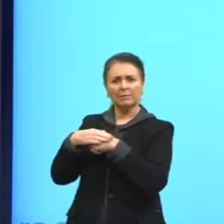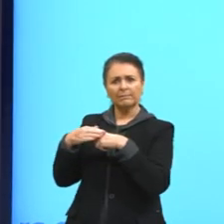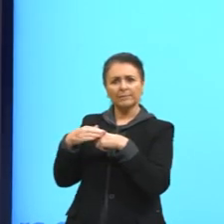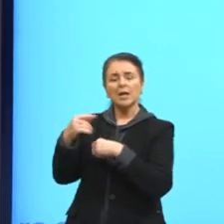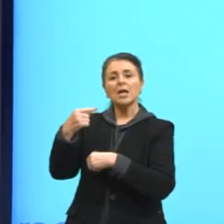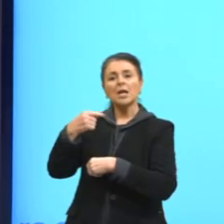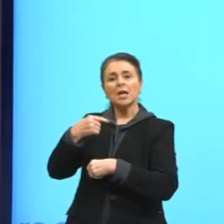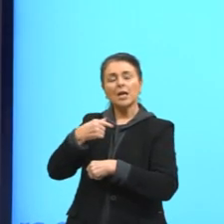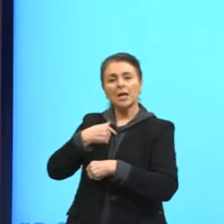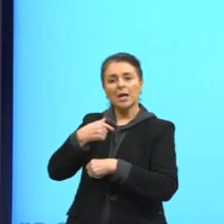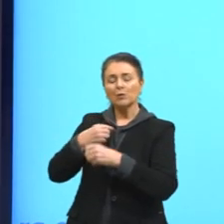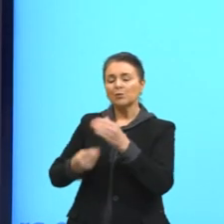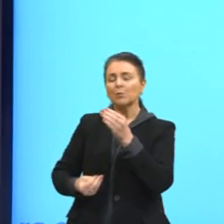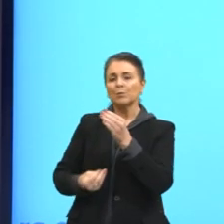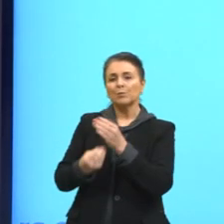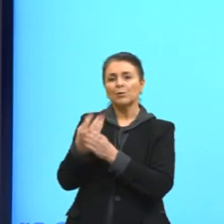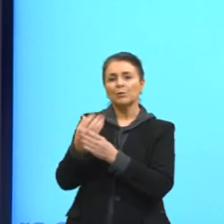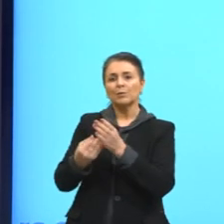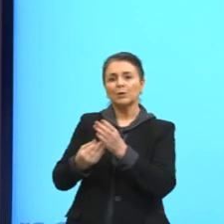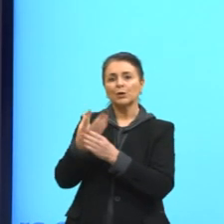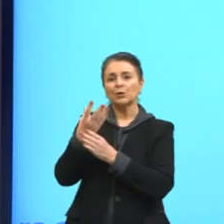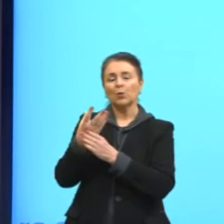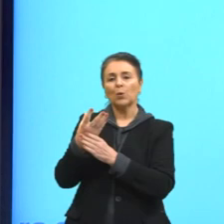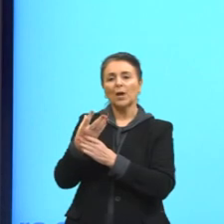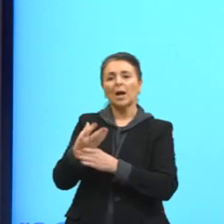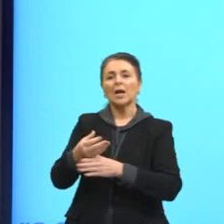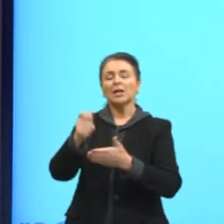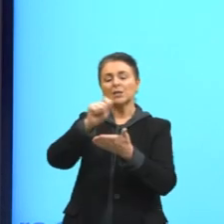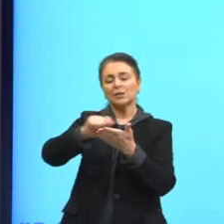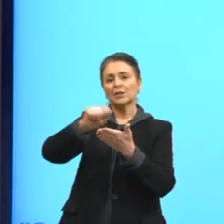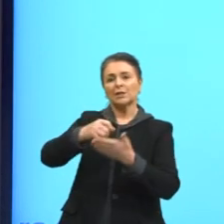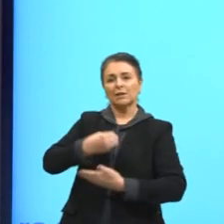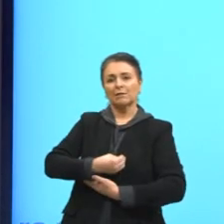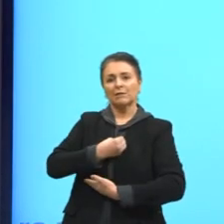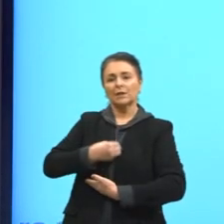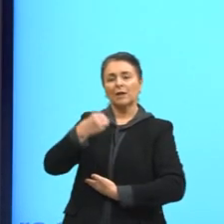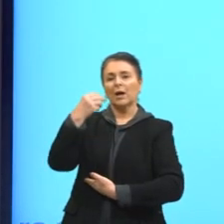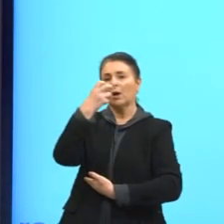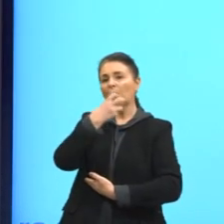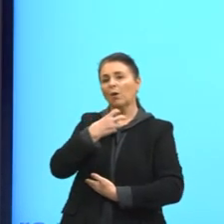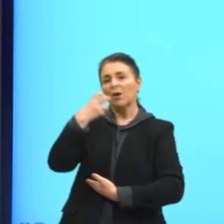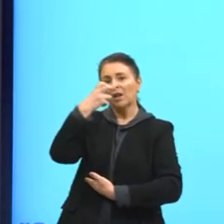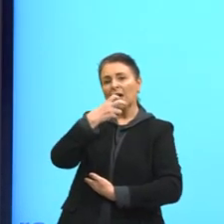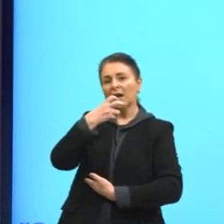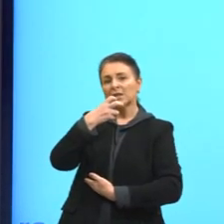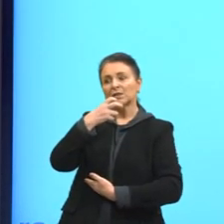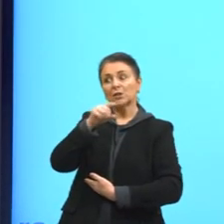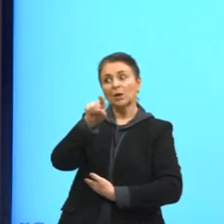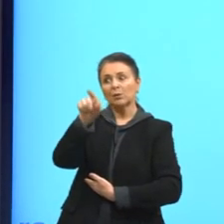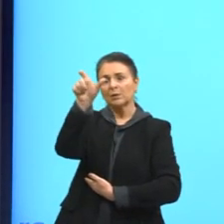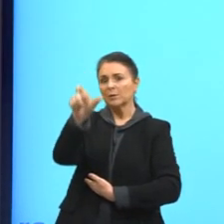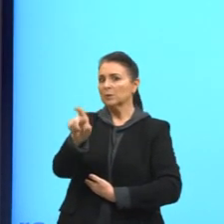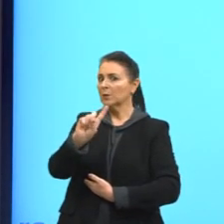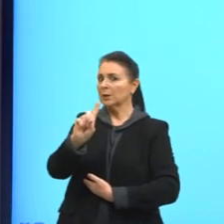Eu sou produtora de biografias orais não autorizadas.